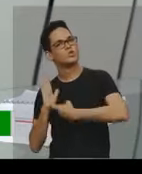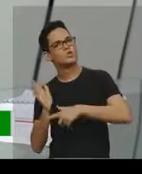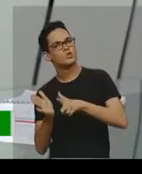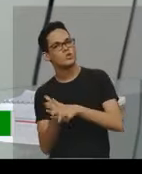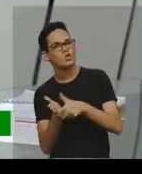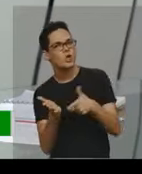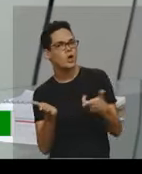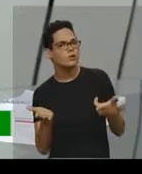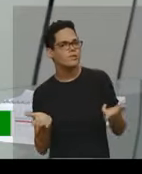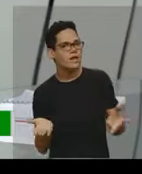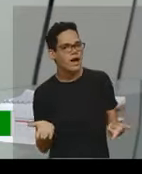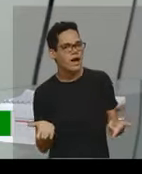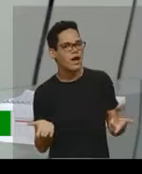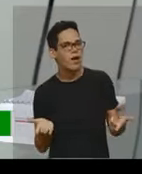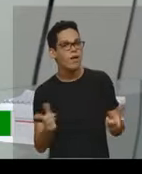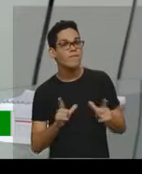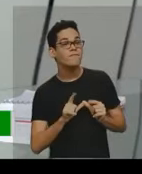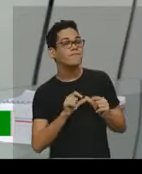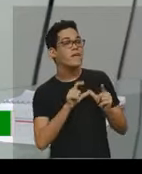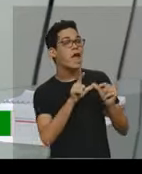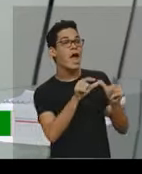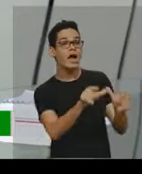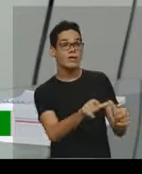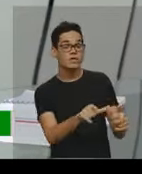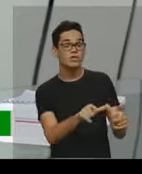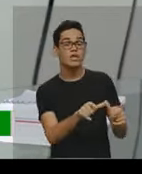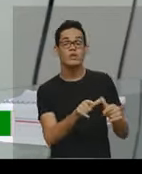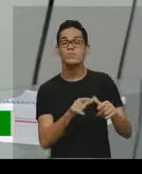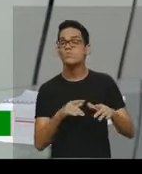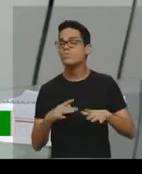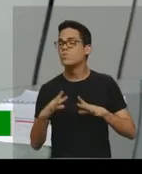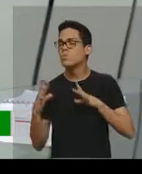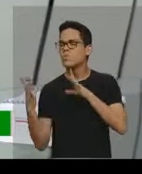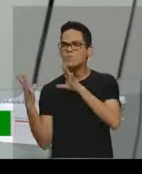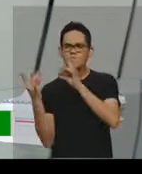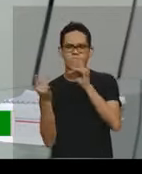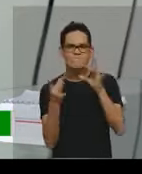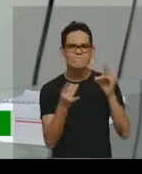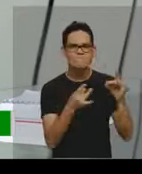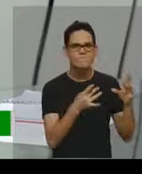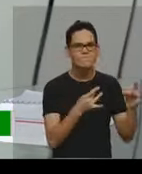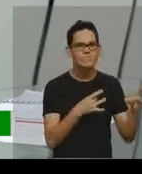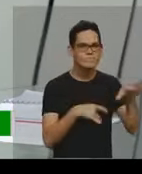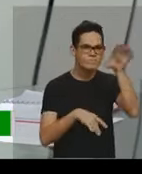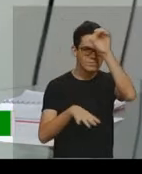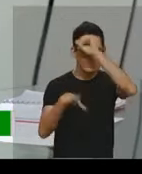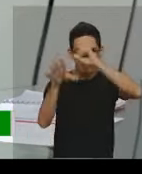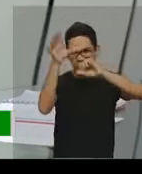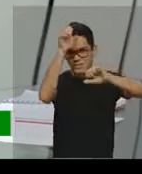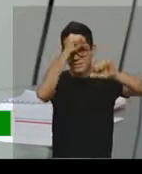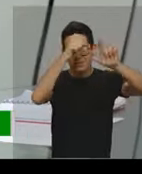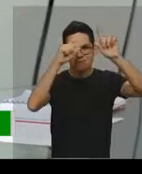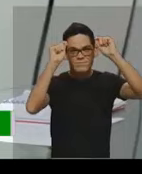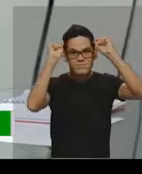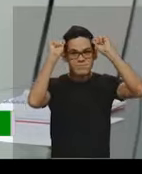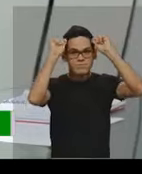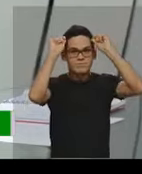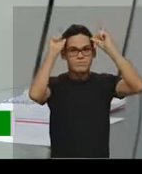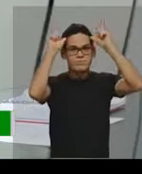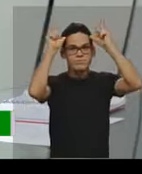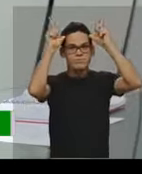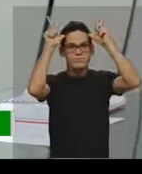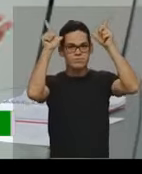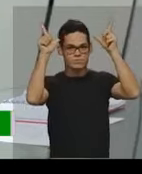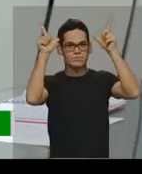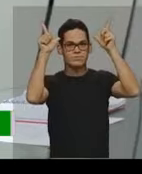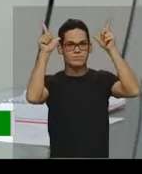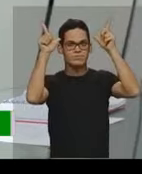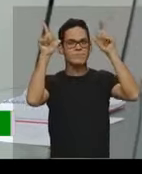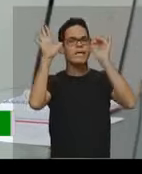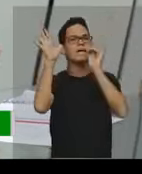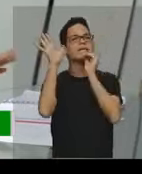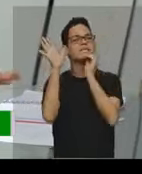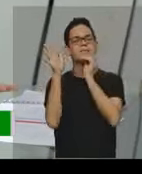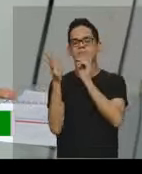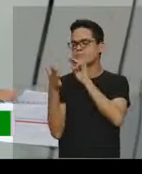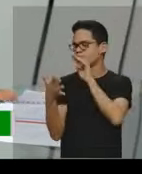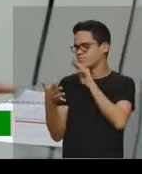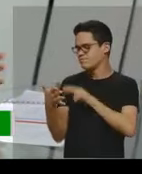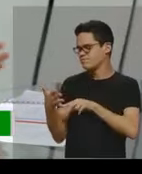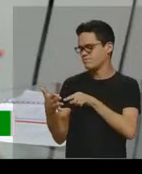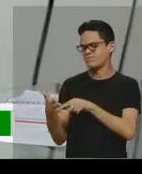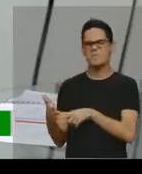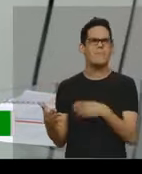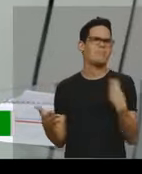você lê, numa viagem, tudo é bagagem, tudo que você lê, às vezes você fala assim,